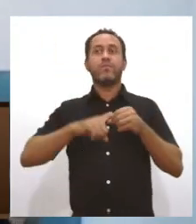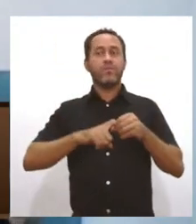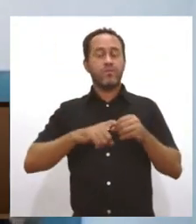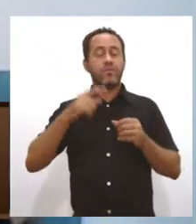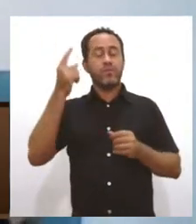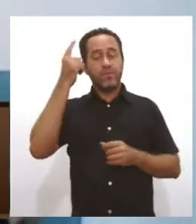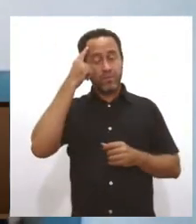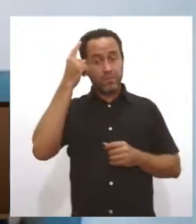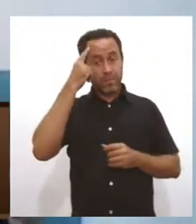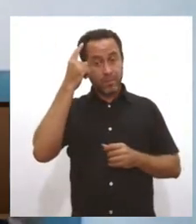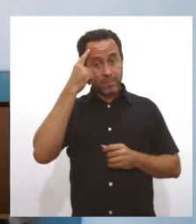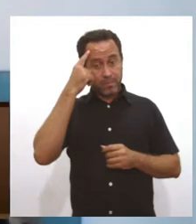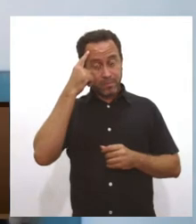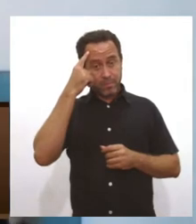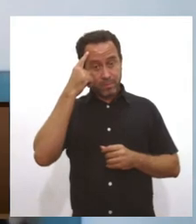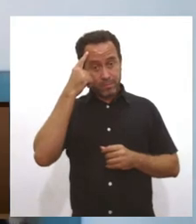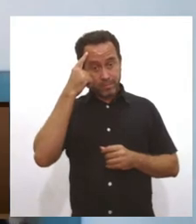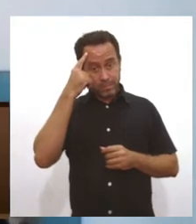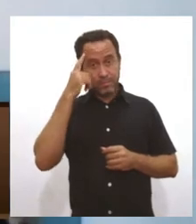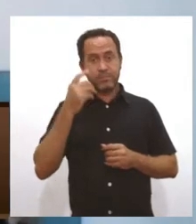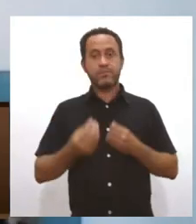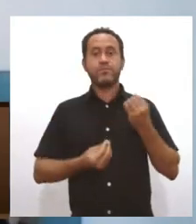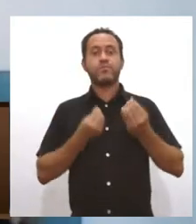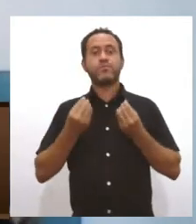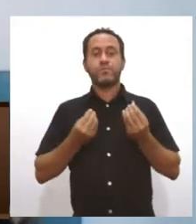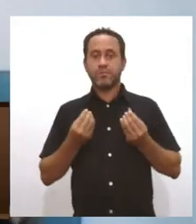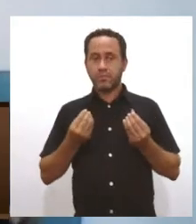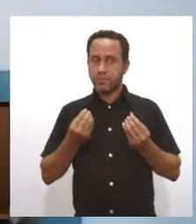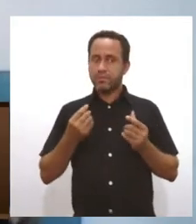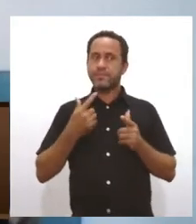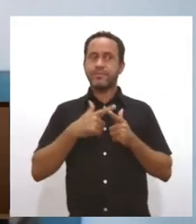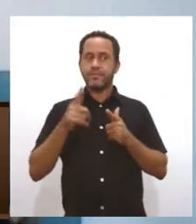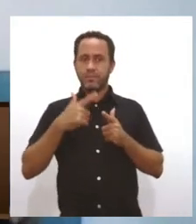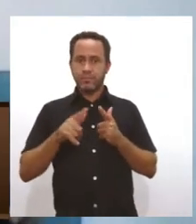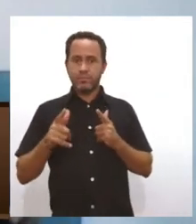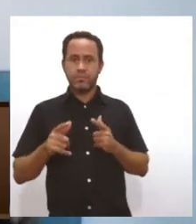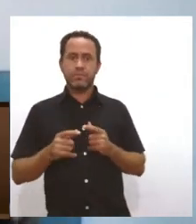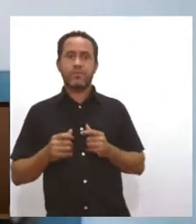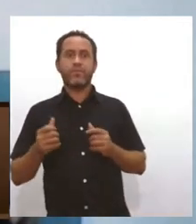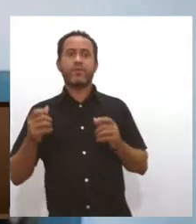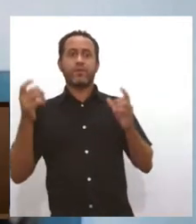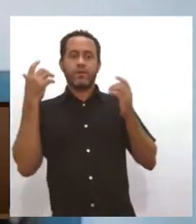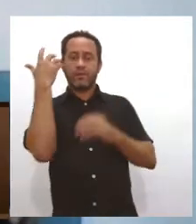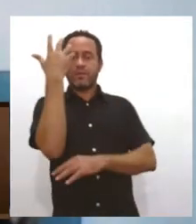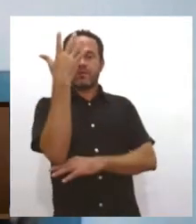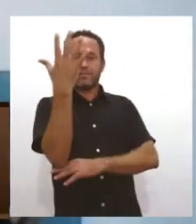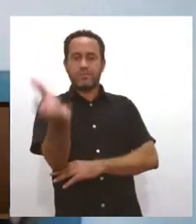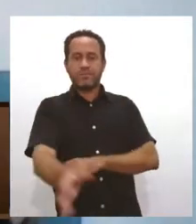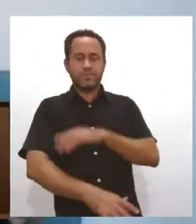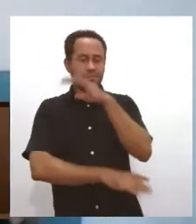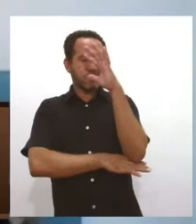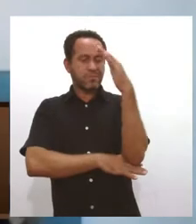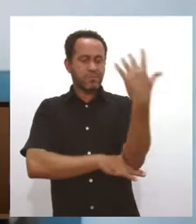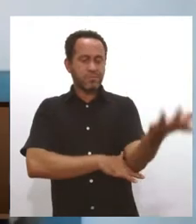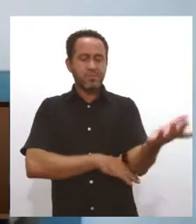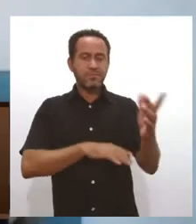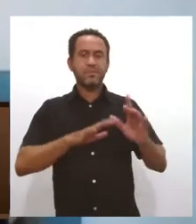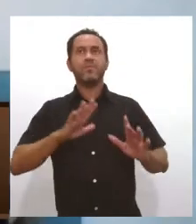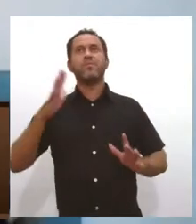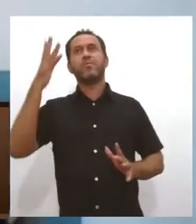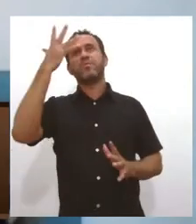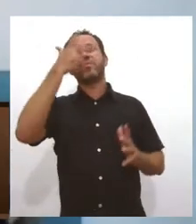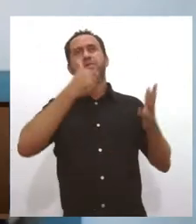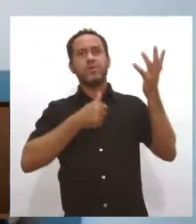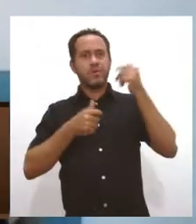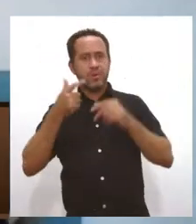irônico, né? Seria cômico se não fosse trágico. É você desmata, faz o paisagismo e convida as pessoas